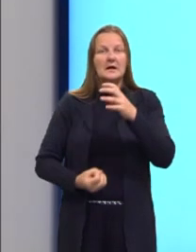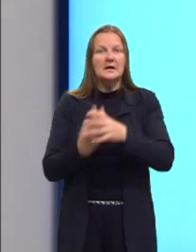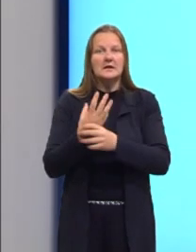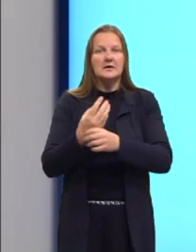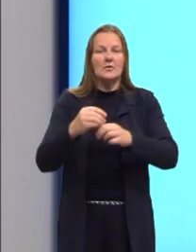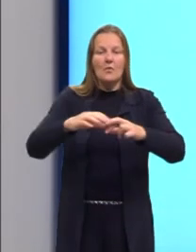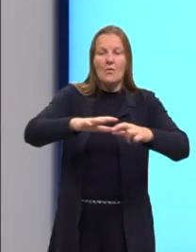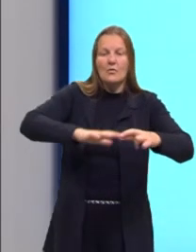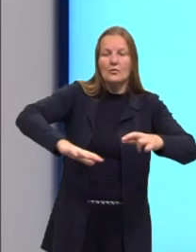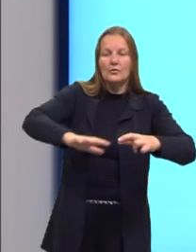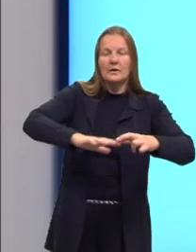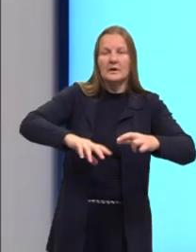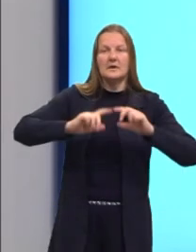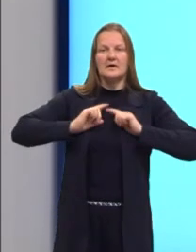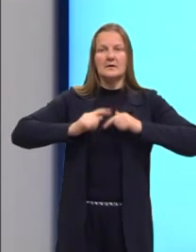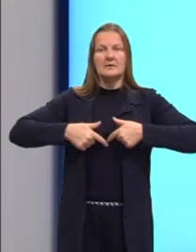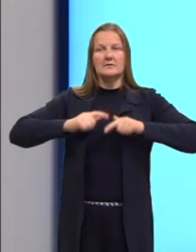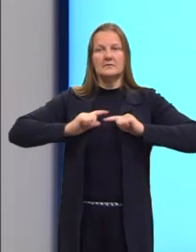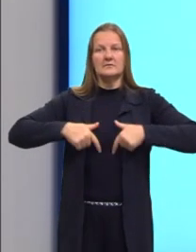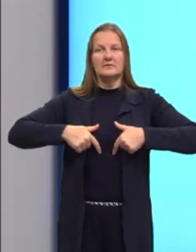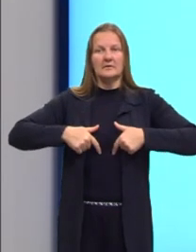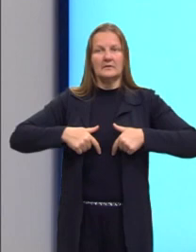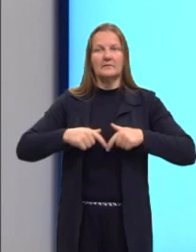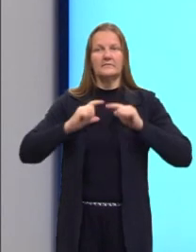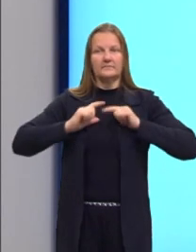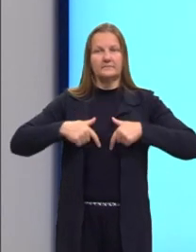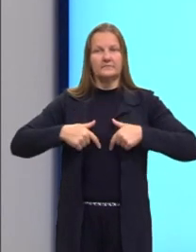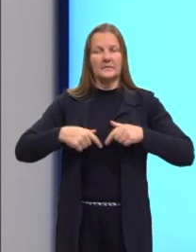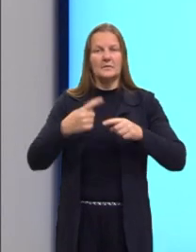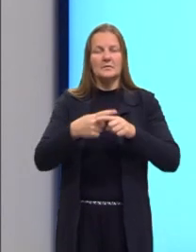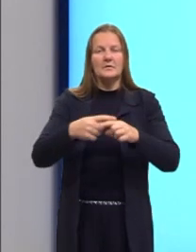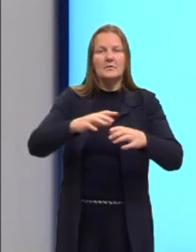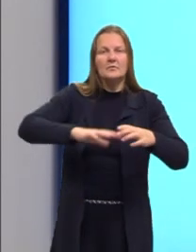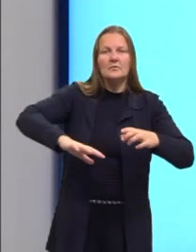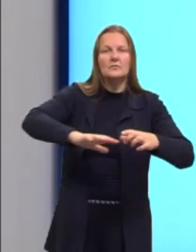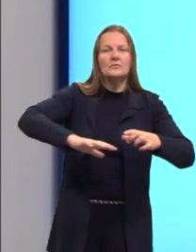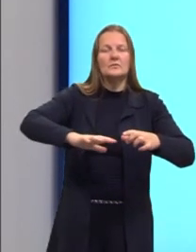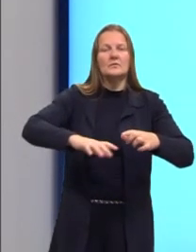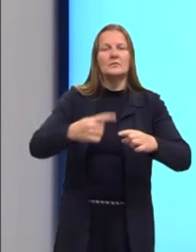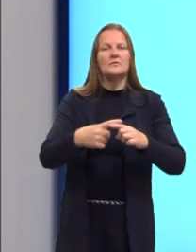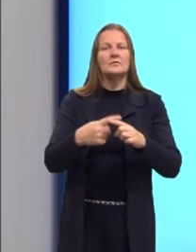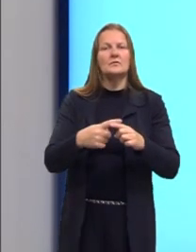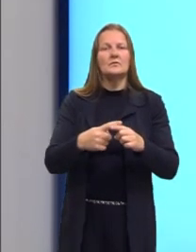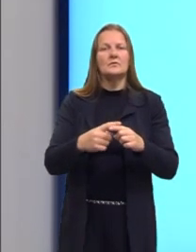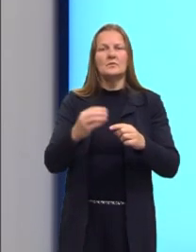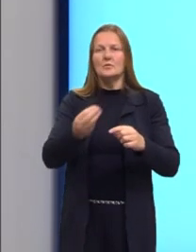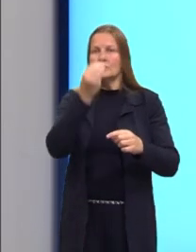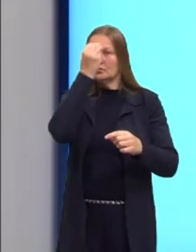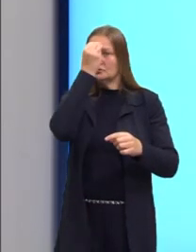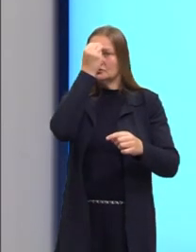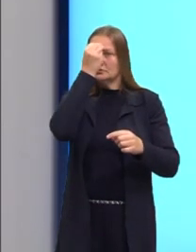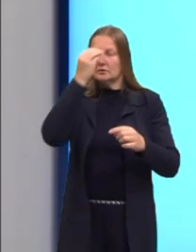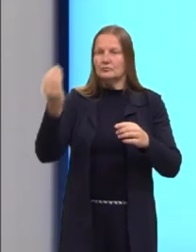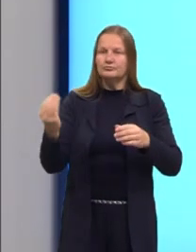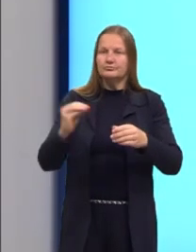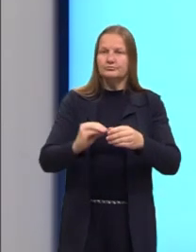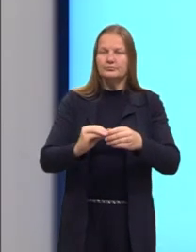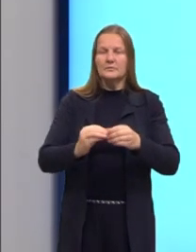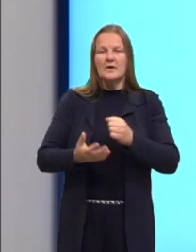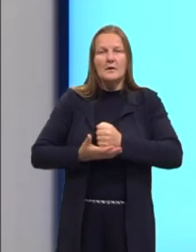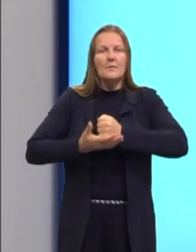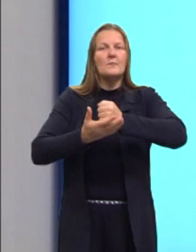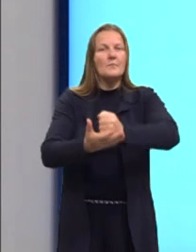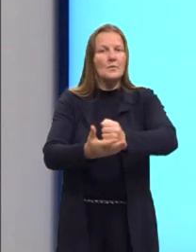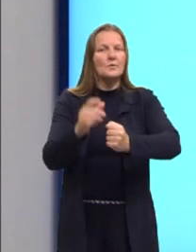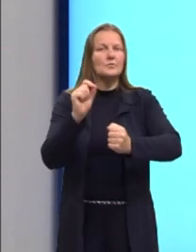que é o país relacionado para receber os judeus. Ele é apoiado,